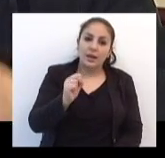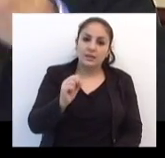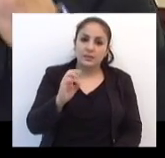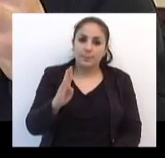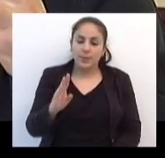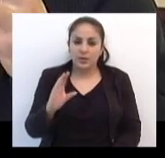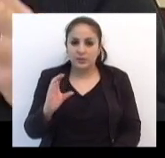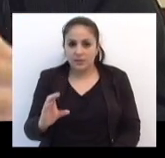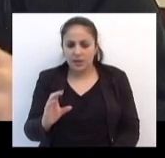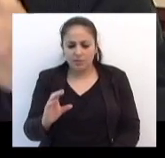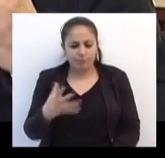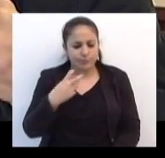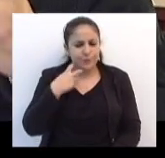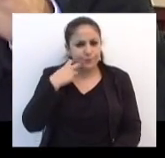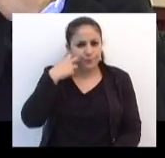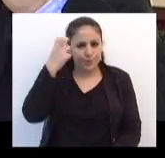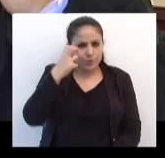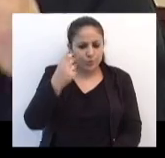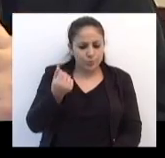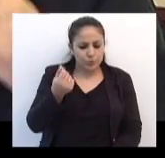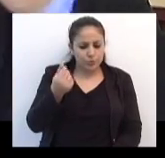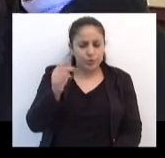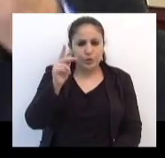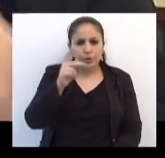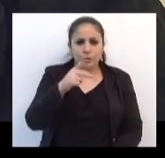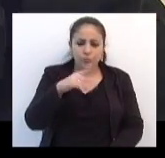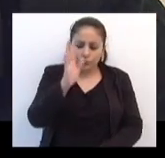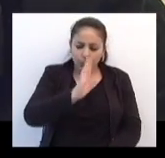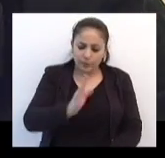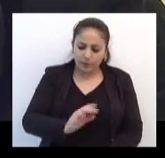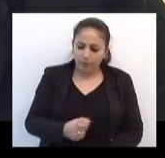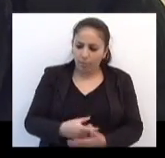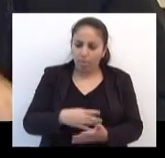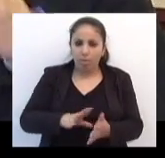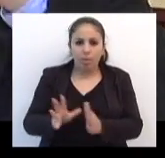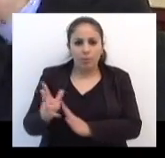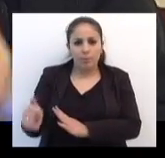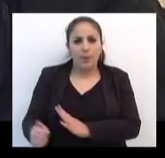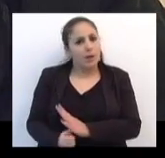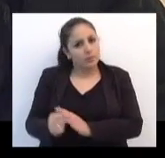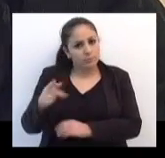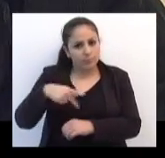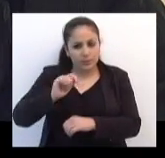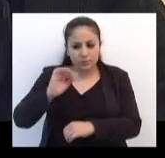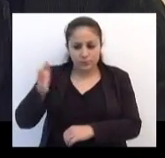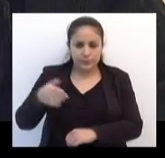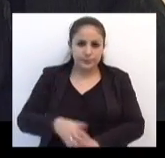que é uma vergonha do dinheiro do brasileiro que foi para o exterior por vias indiretas.